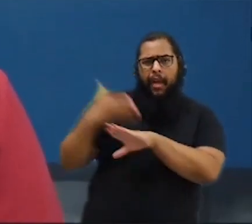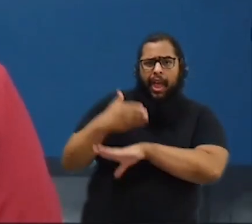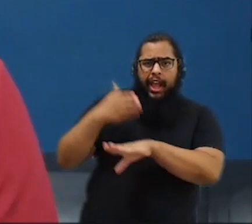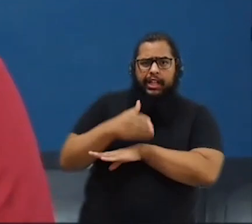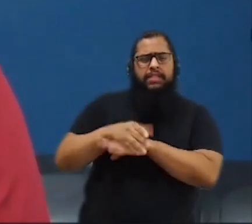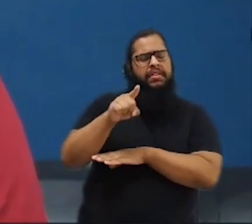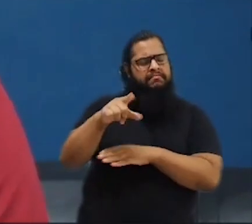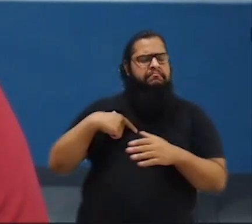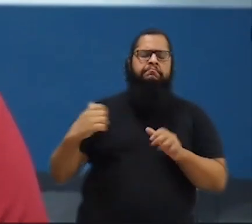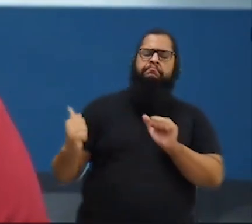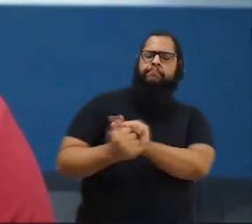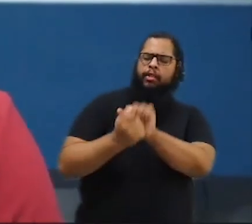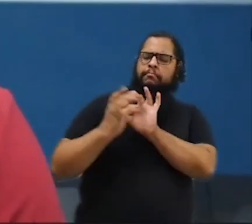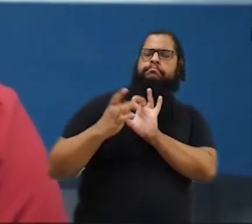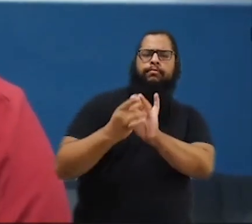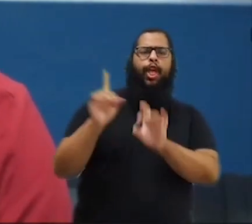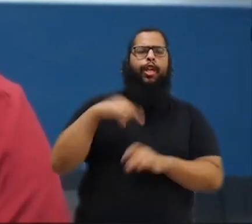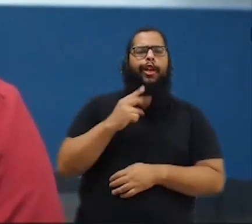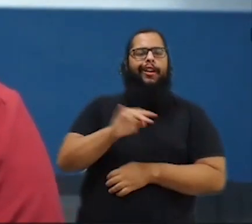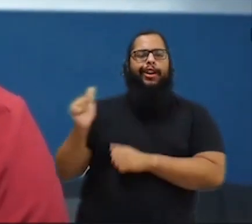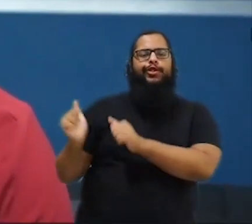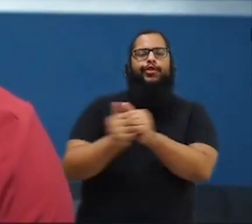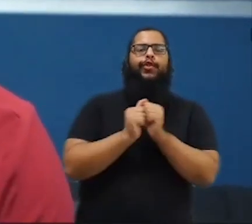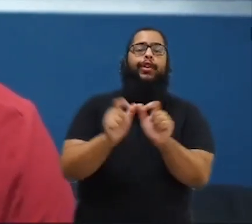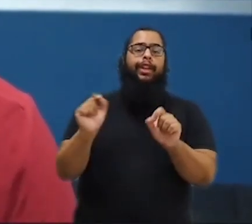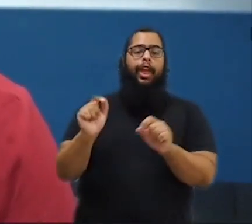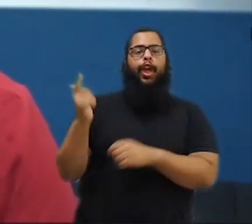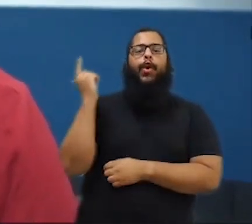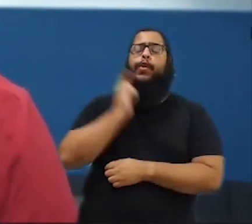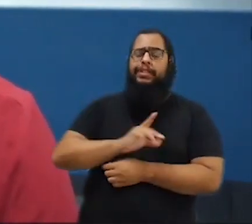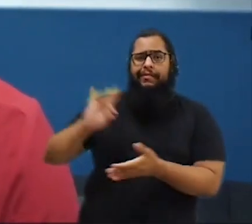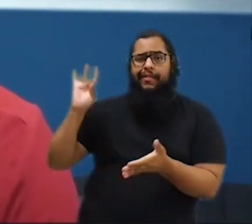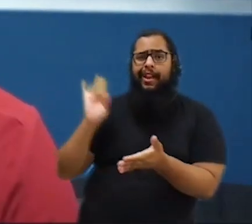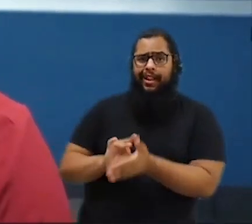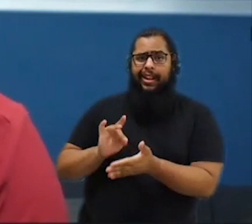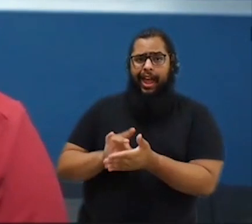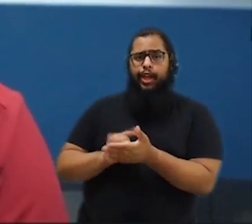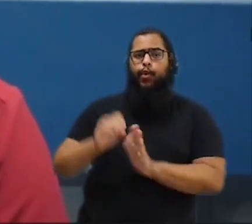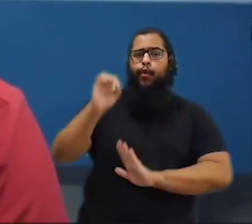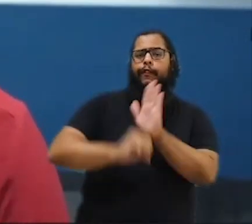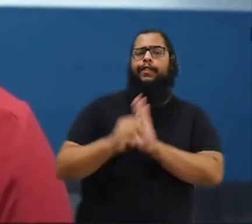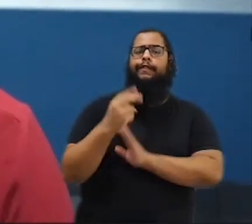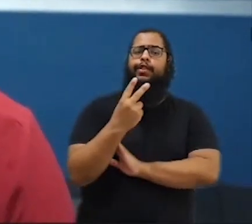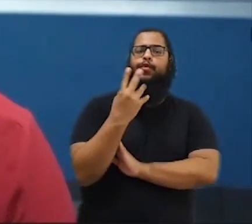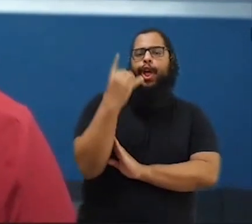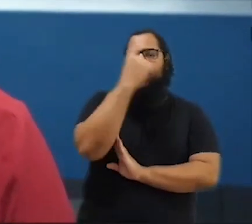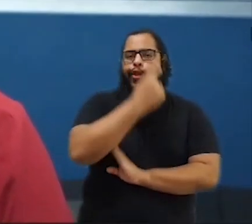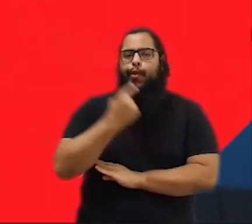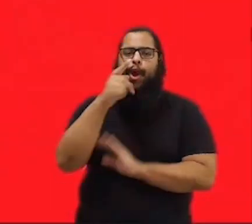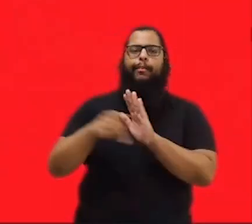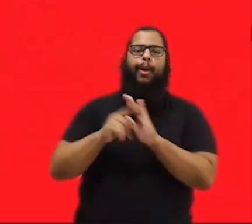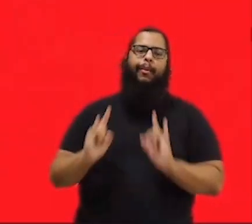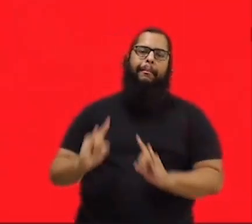comigo. Nós vamos juntos conseguir o nosso tão sonhado ofício de 24 horas no prédio.